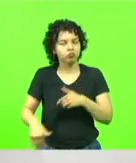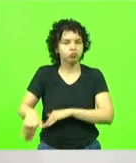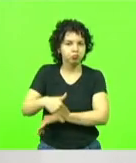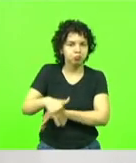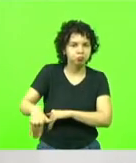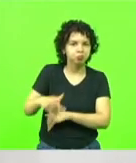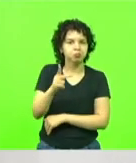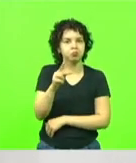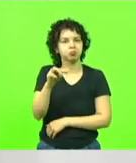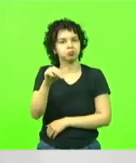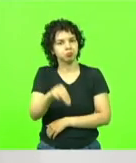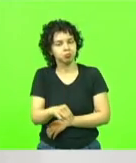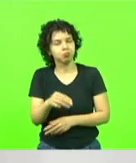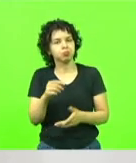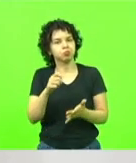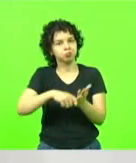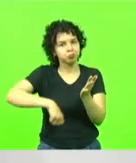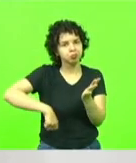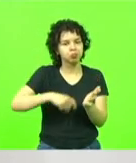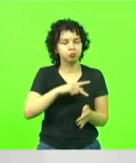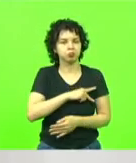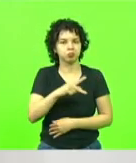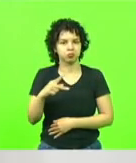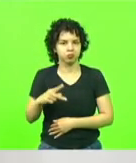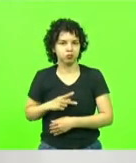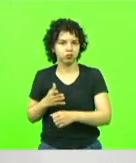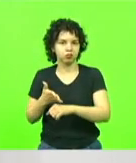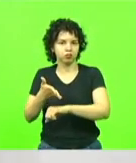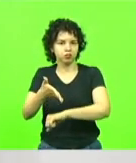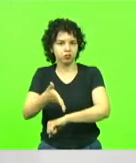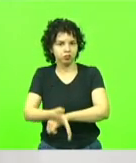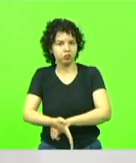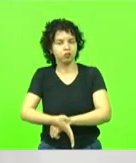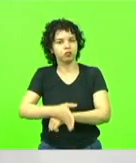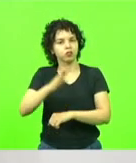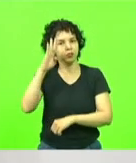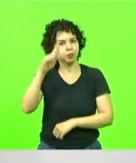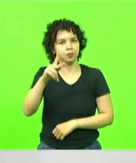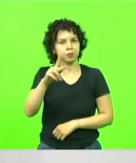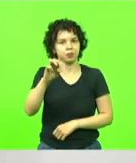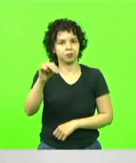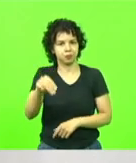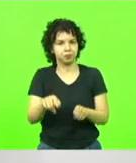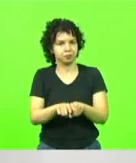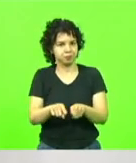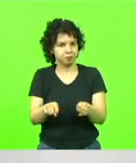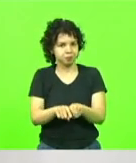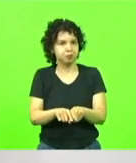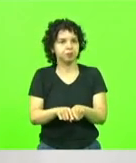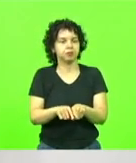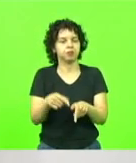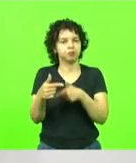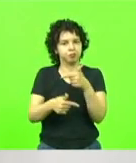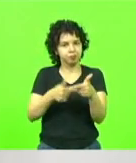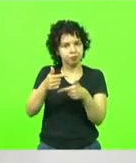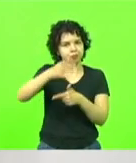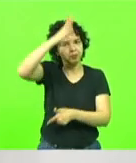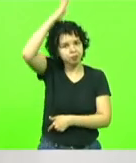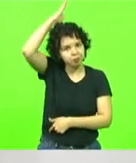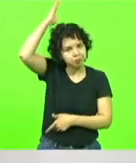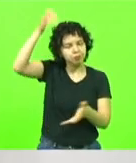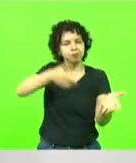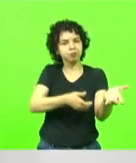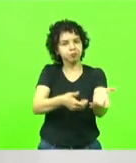depois através de concurso público ao cargo de oficial da PM, e posteriormente no Corpo de Bombeiros Militares de Santa Catarina,